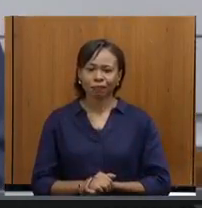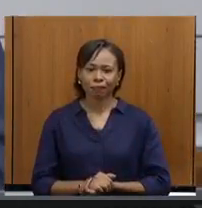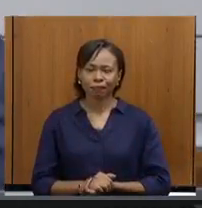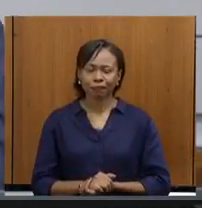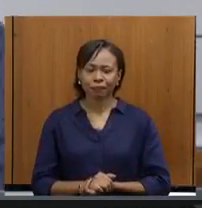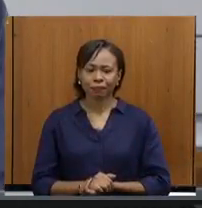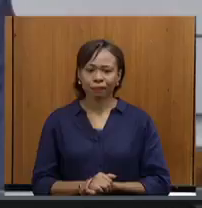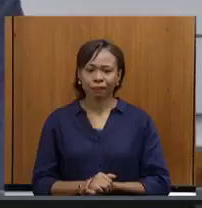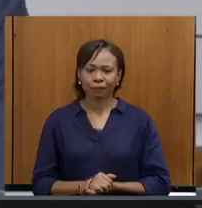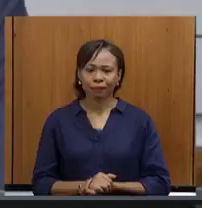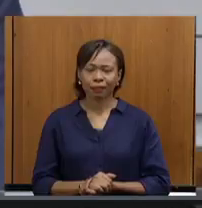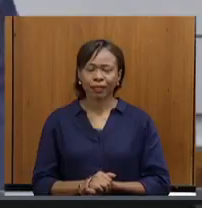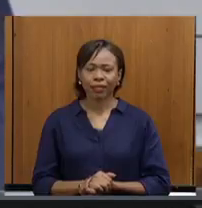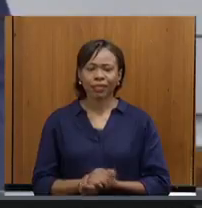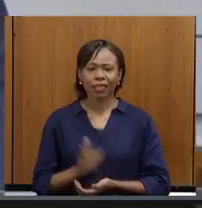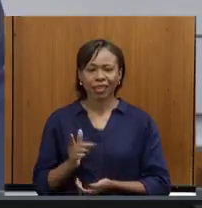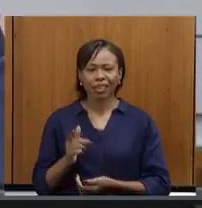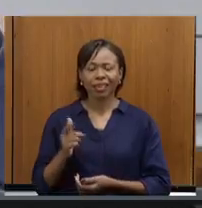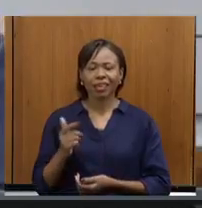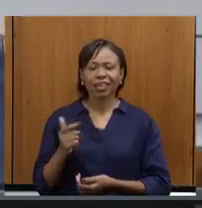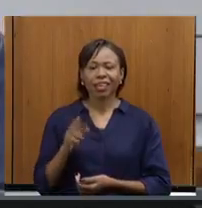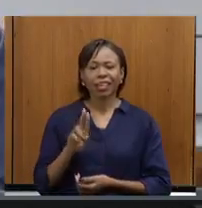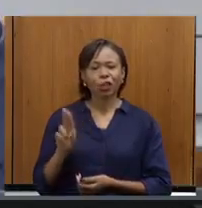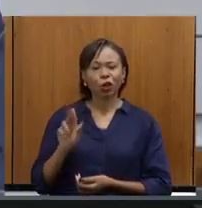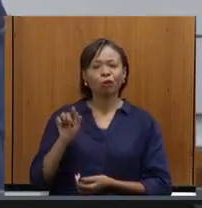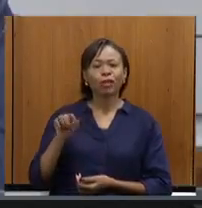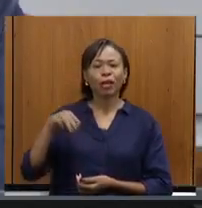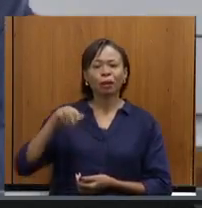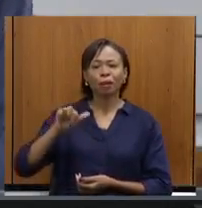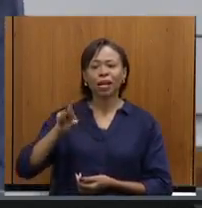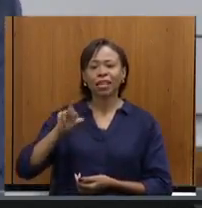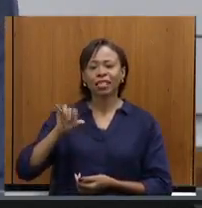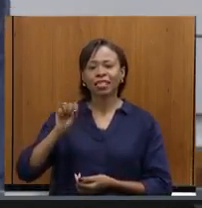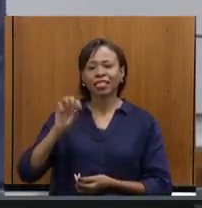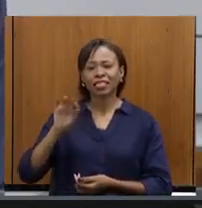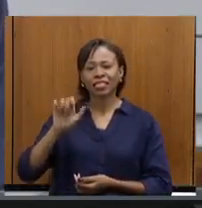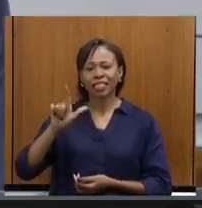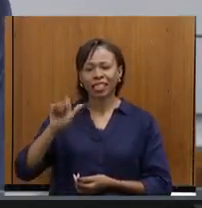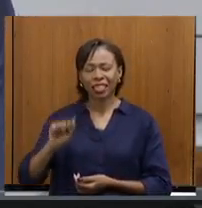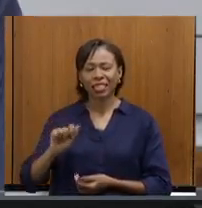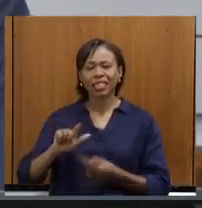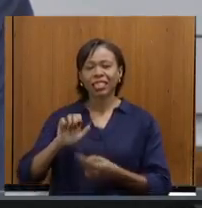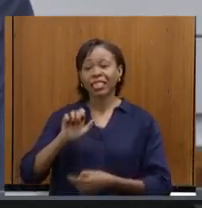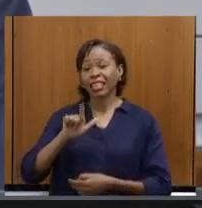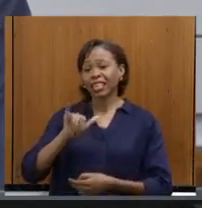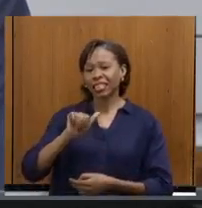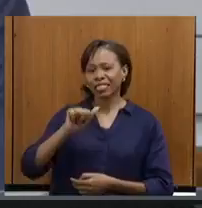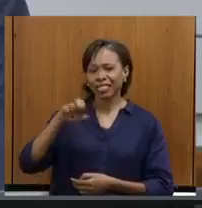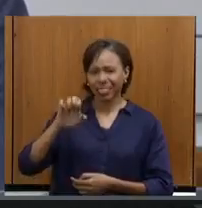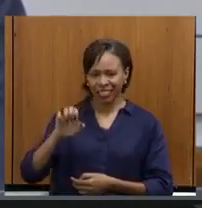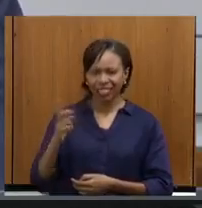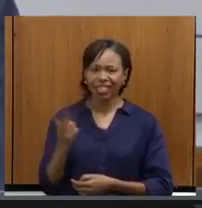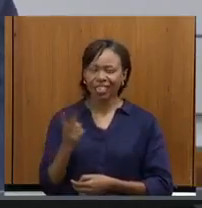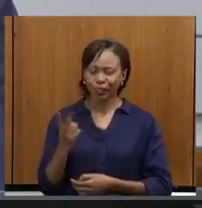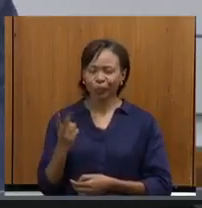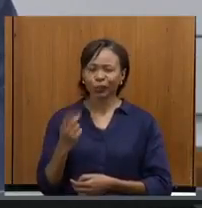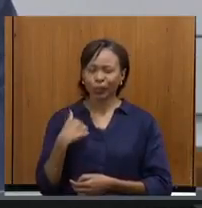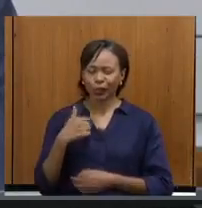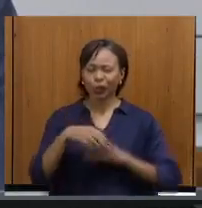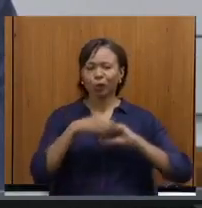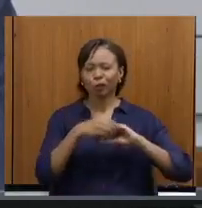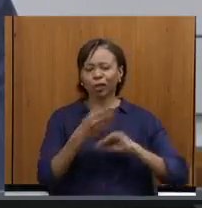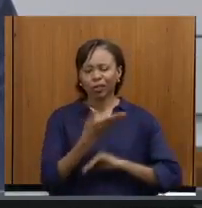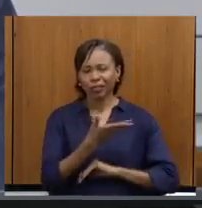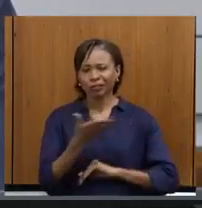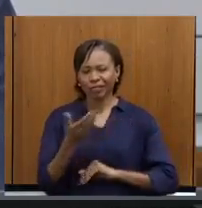da Maristela e também da Eliane Parreiras. Eu quero cumprimentar e abraçar